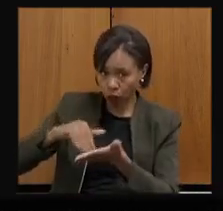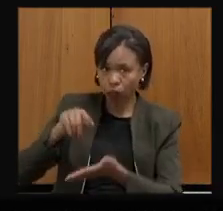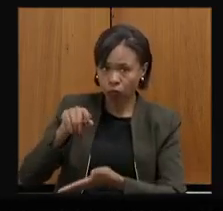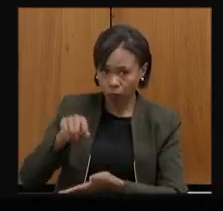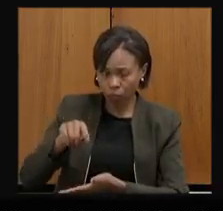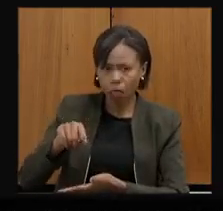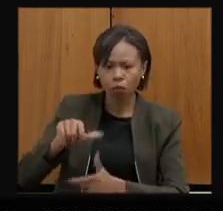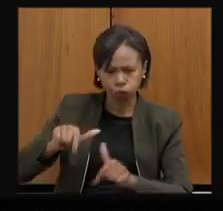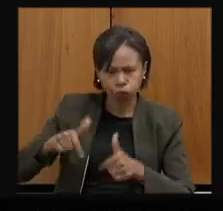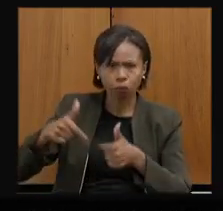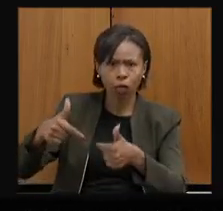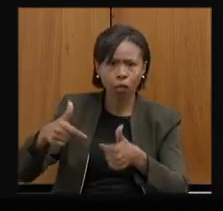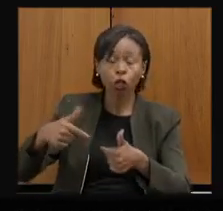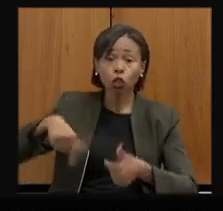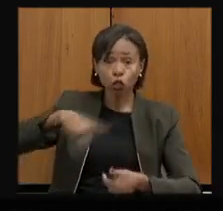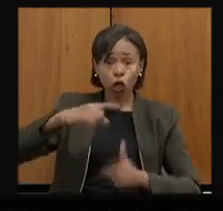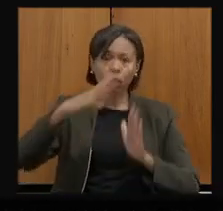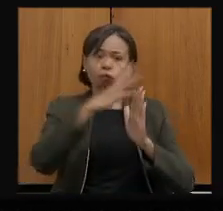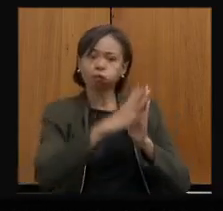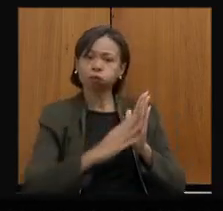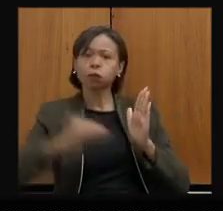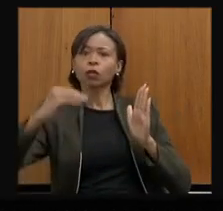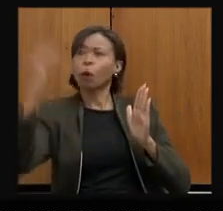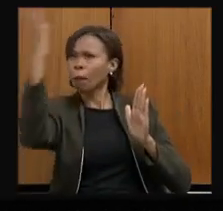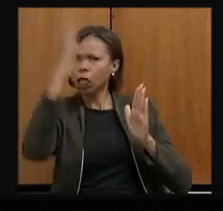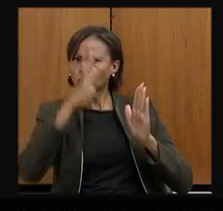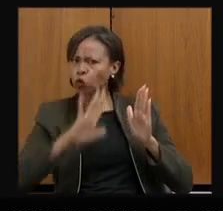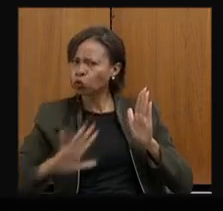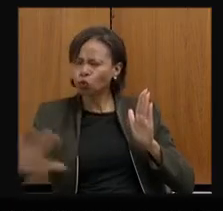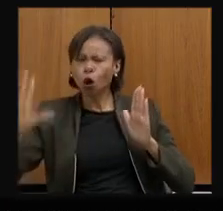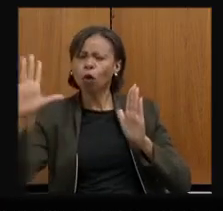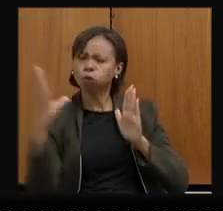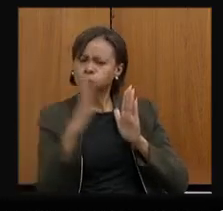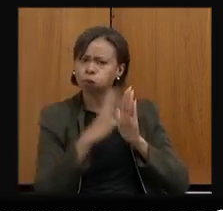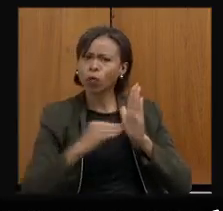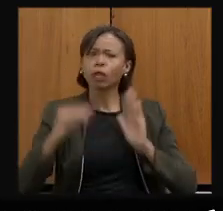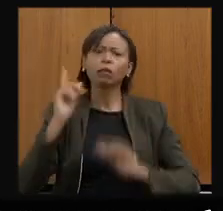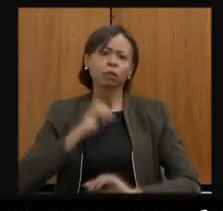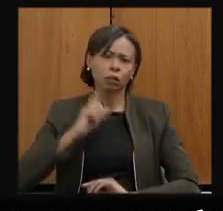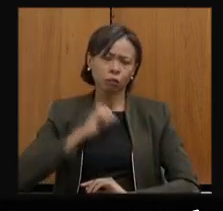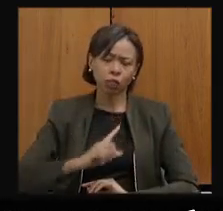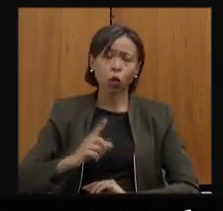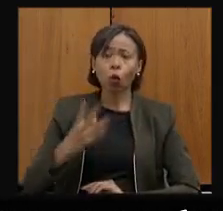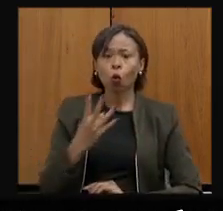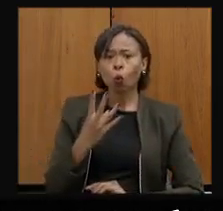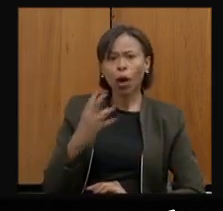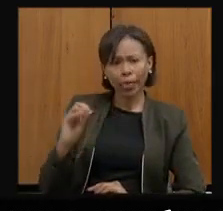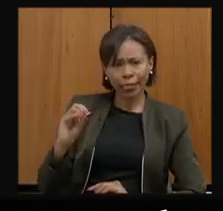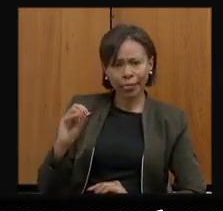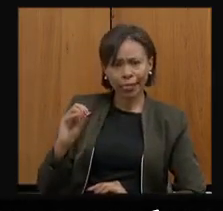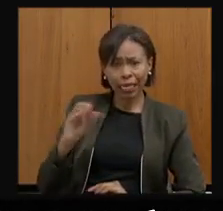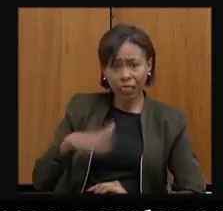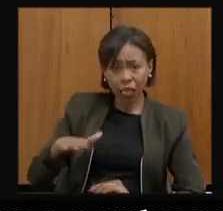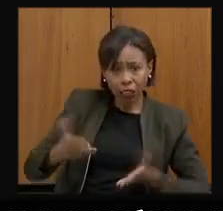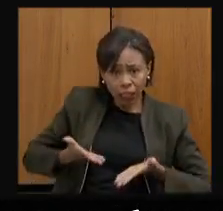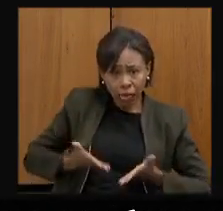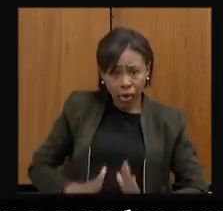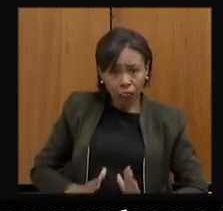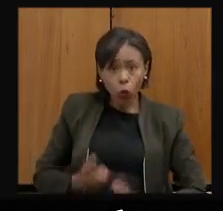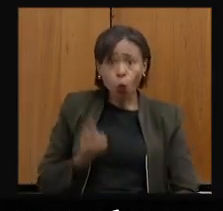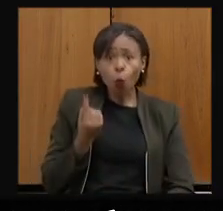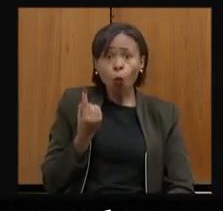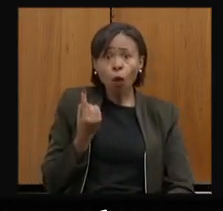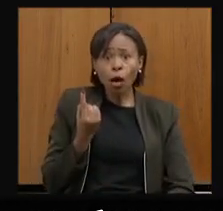ser exemplo para Brasil todo. De 40 crianças que nascem hoje no Brasil, uma é autista. São dados